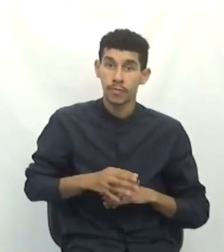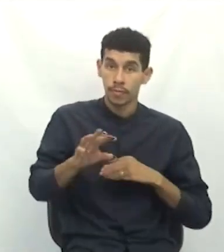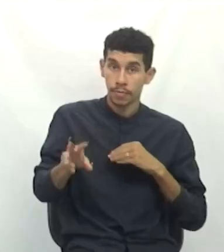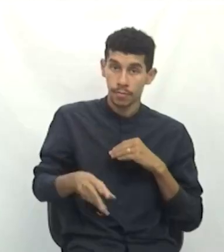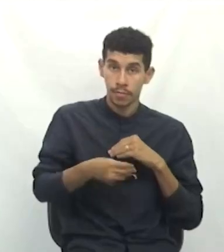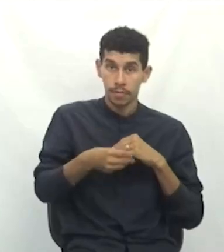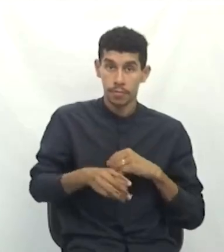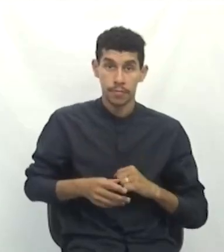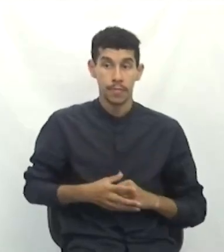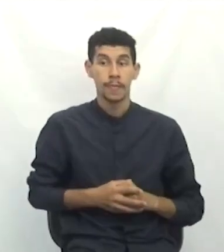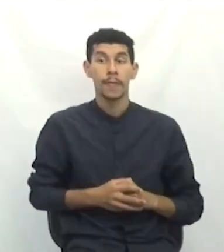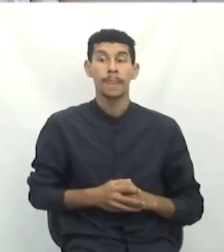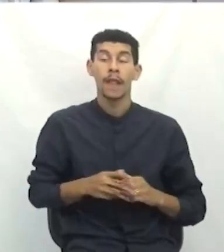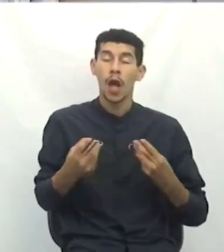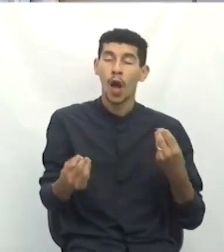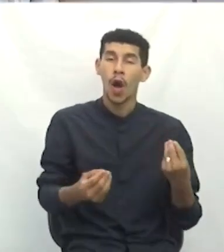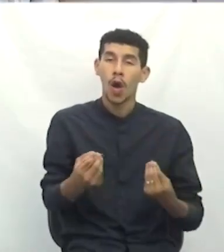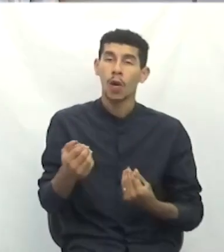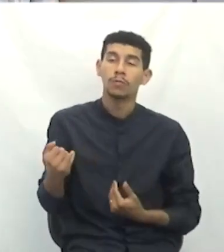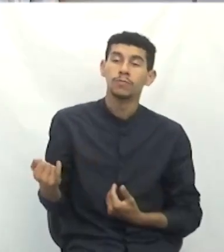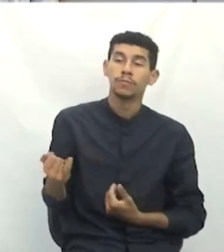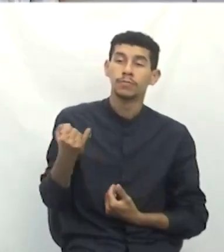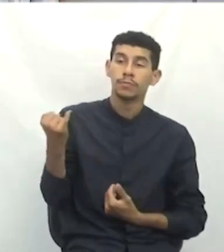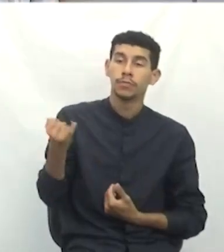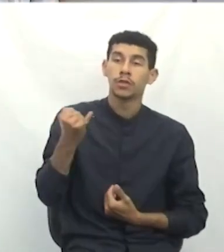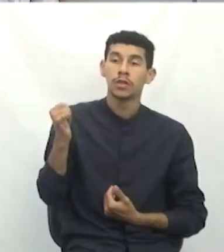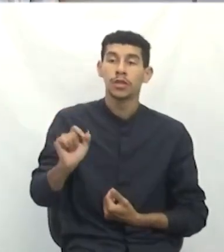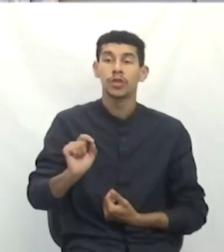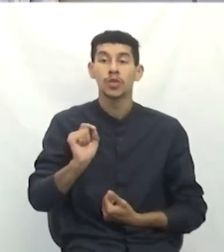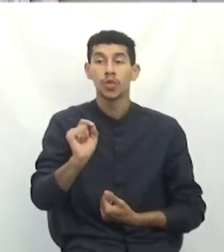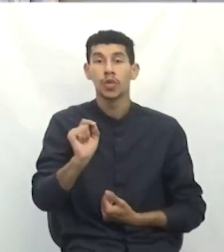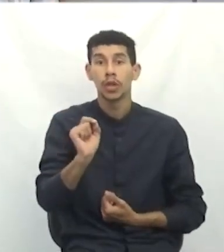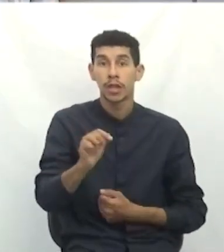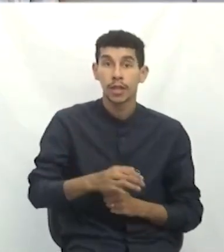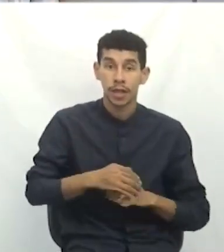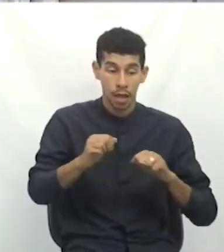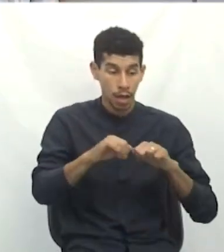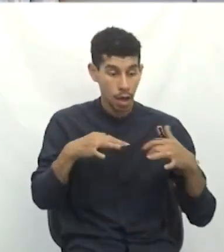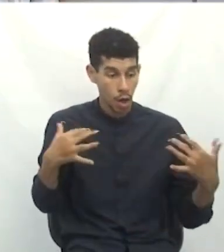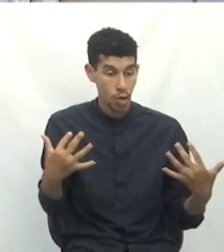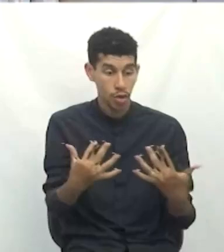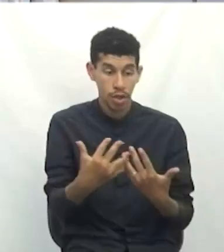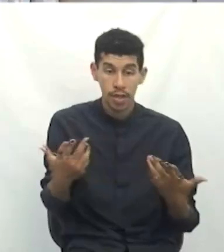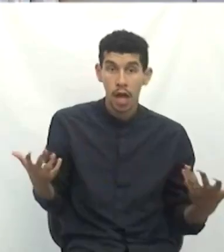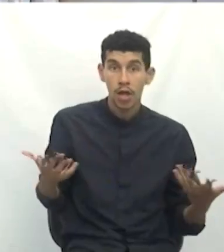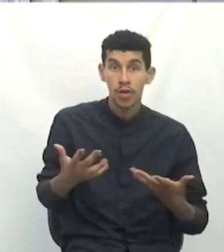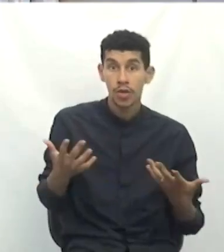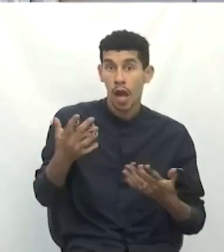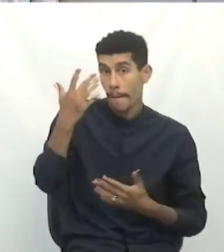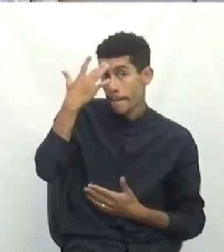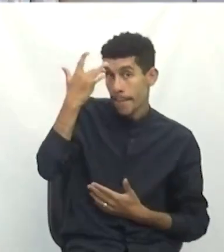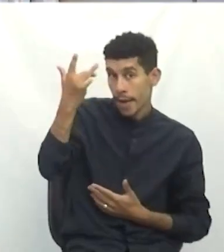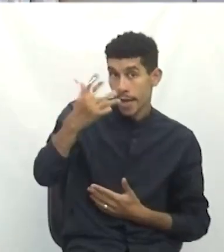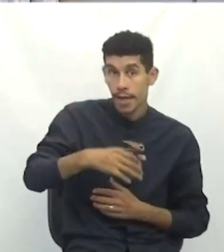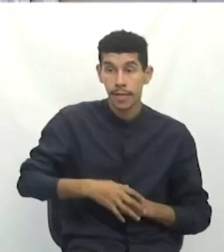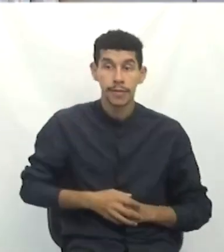senhor presidente, da importância que é a nossa audiência pública de amanhã,